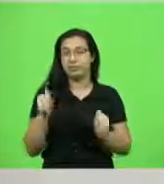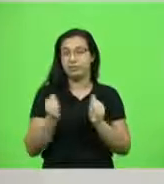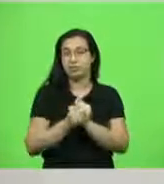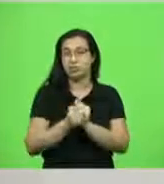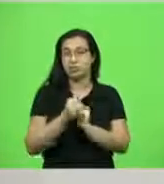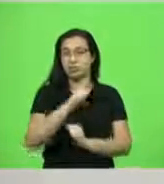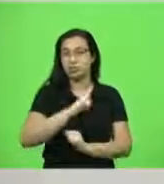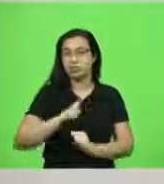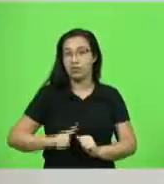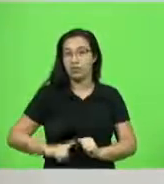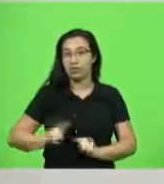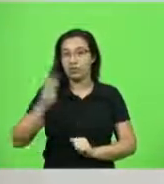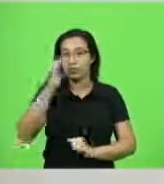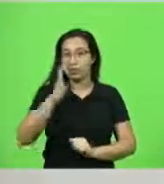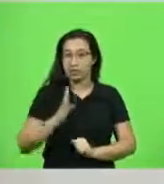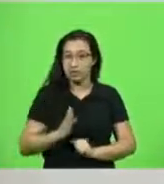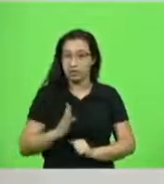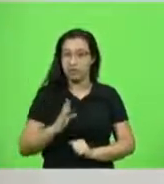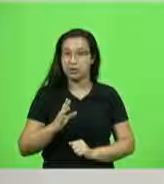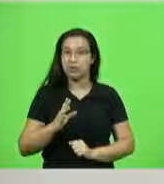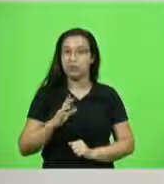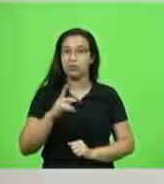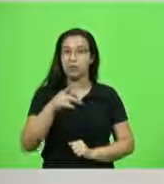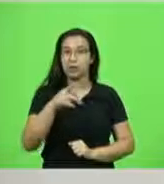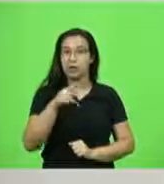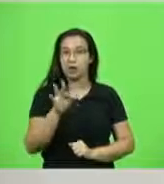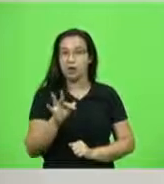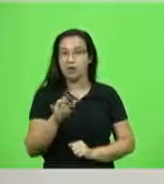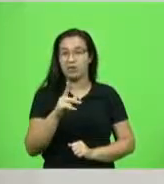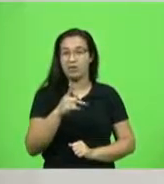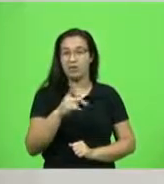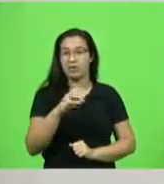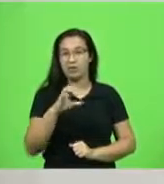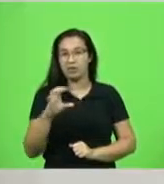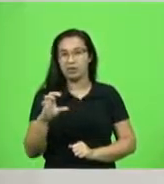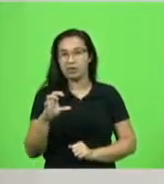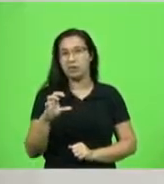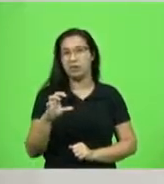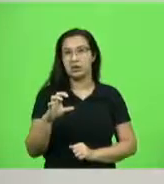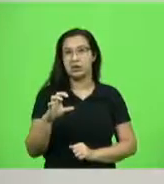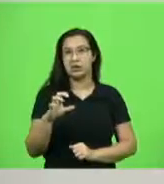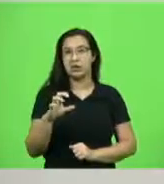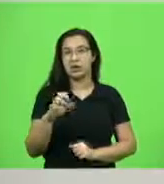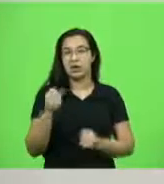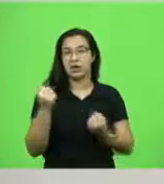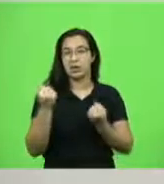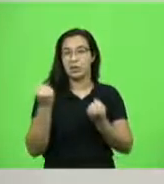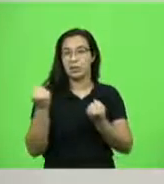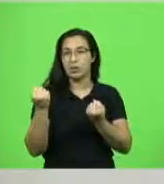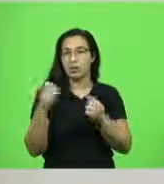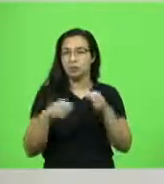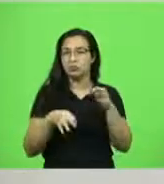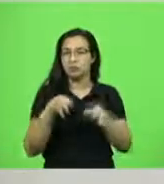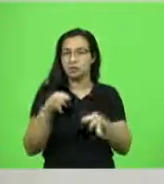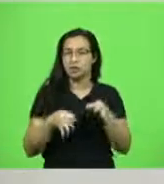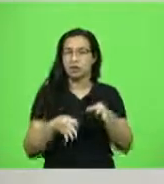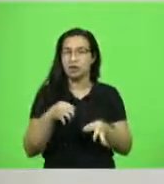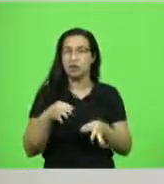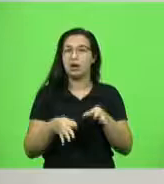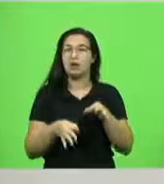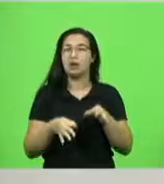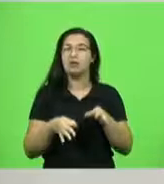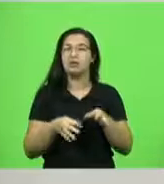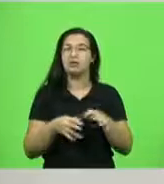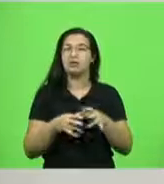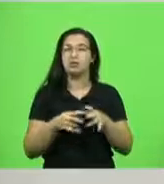com a polícia civil, a polícia federal, as justiças, os poderes judiciários, que a gente possa integrar e saber quem está